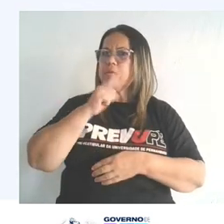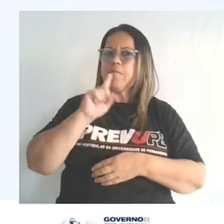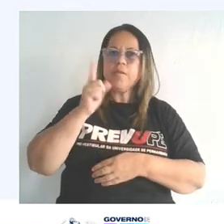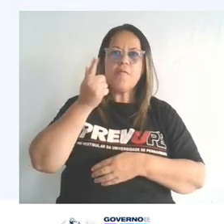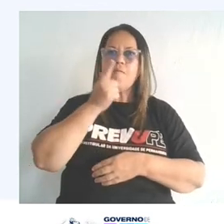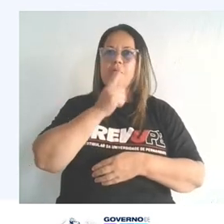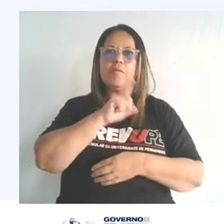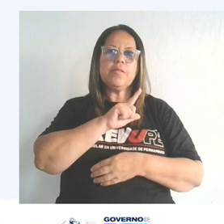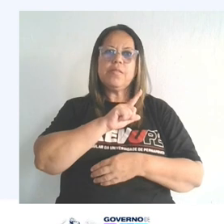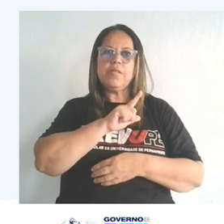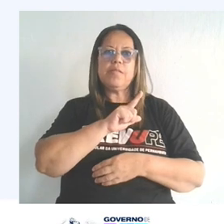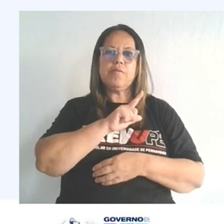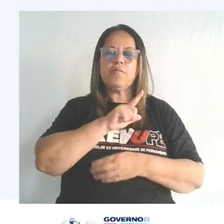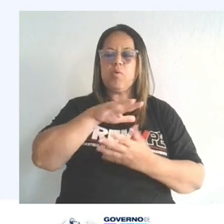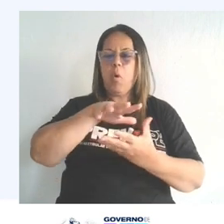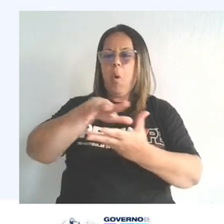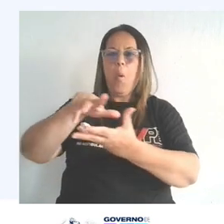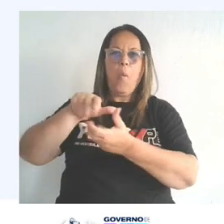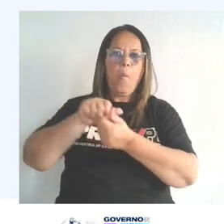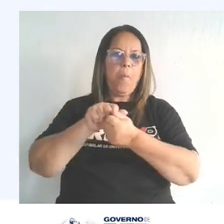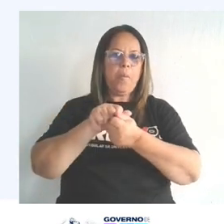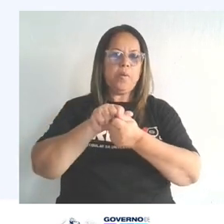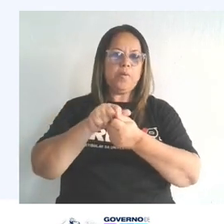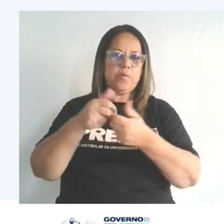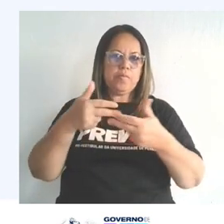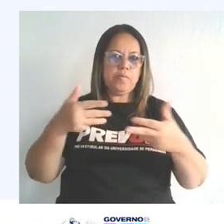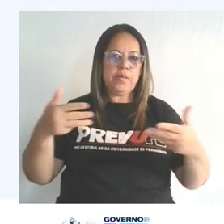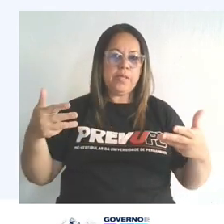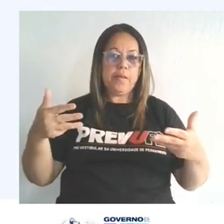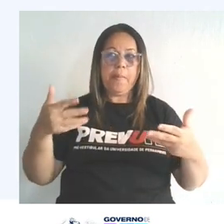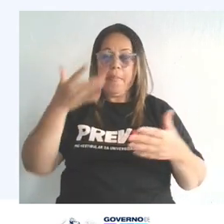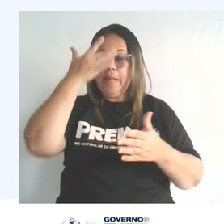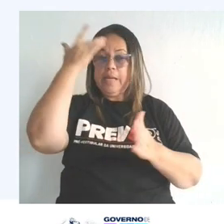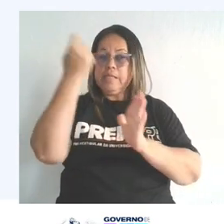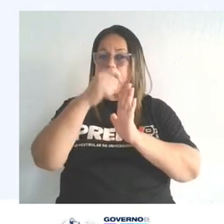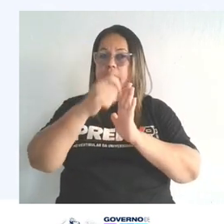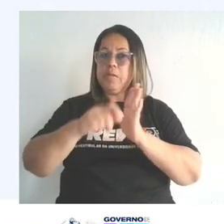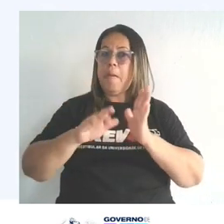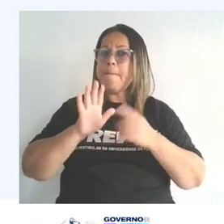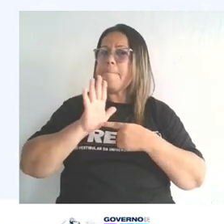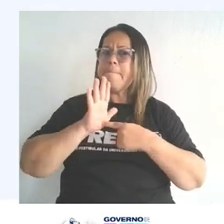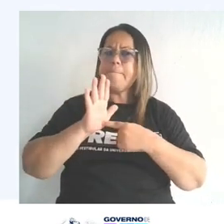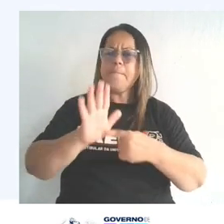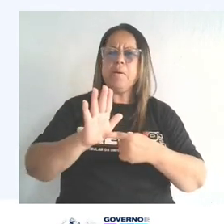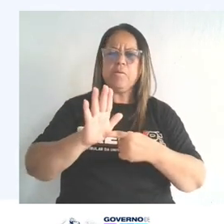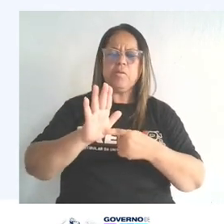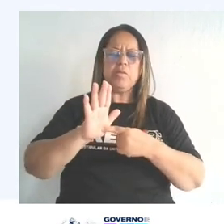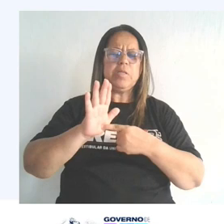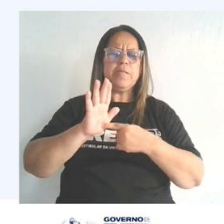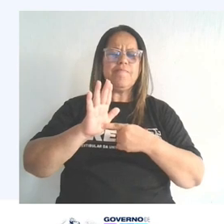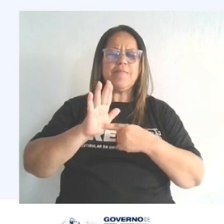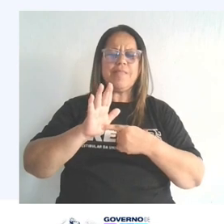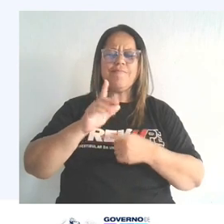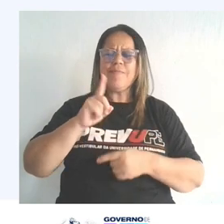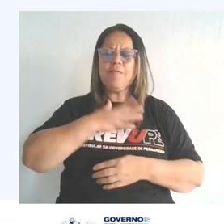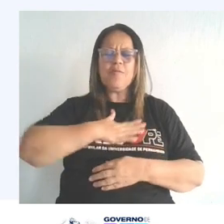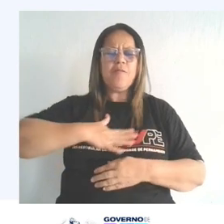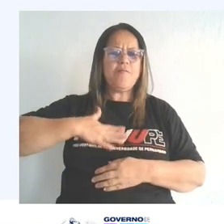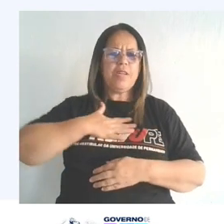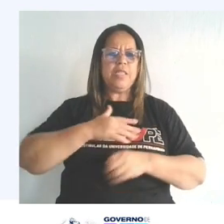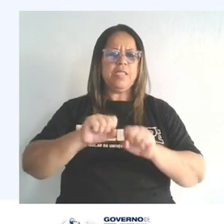um mundo material, né? Os escritores expressam uma profunda insatisfação com a sociedade. E,